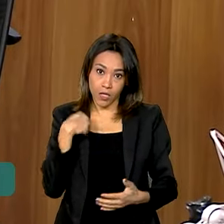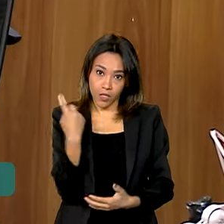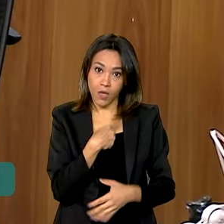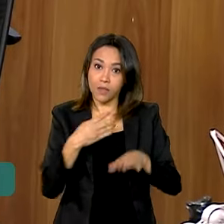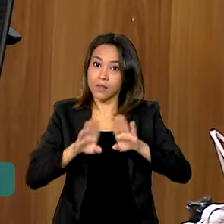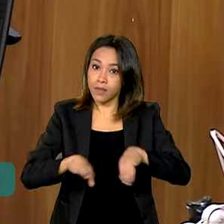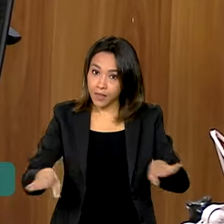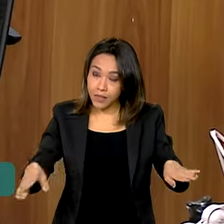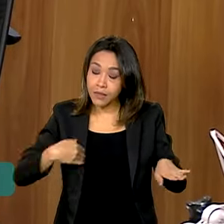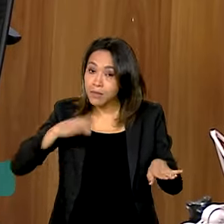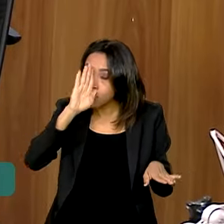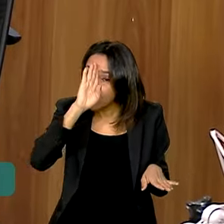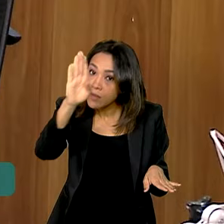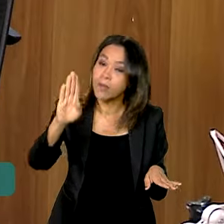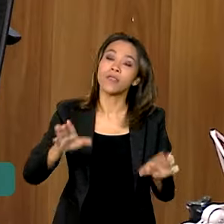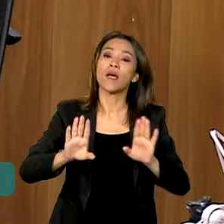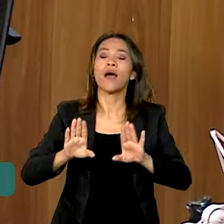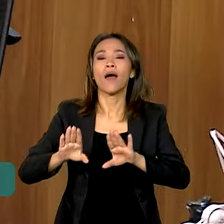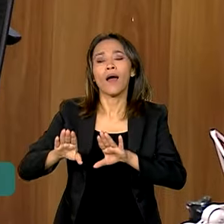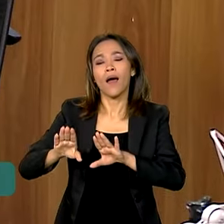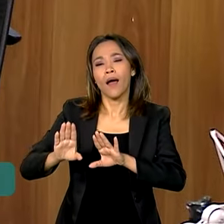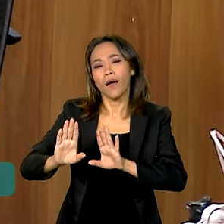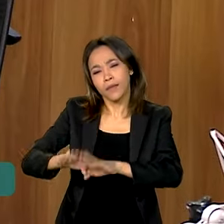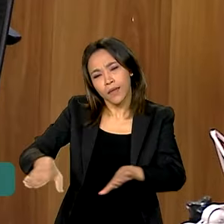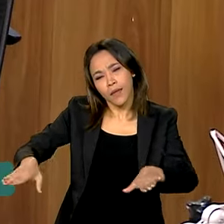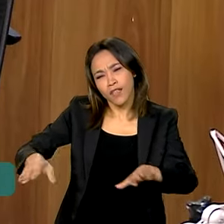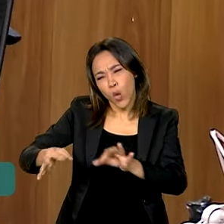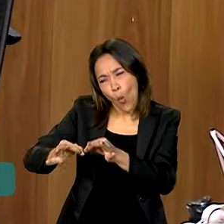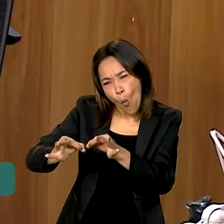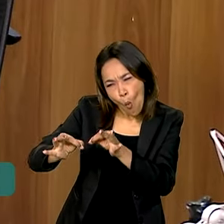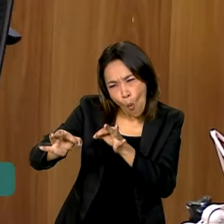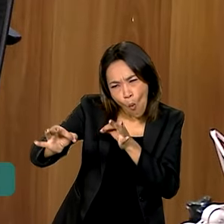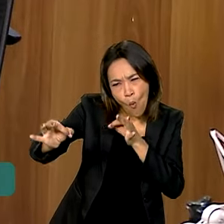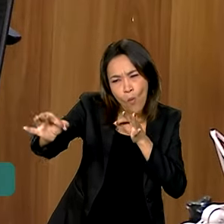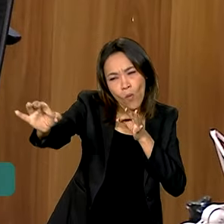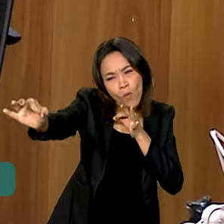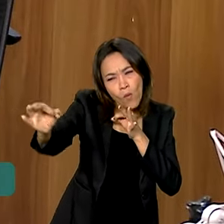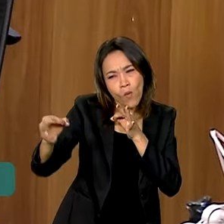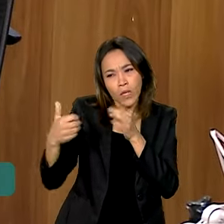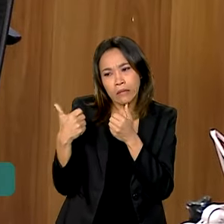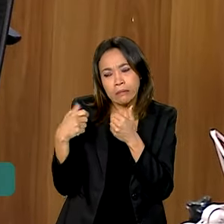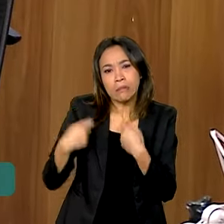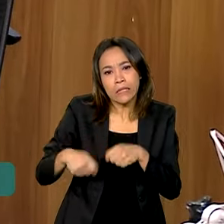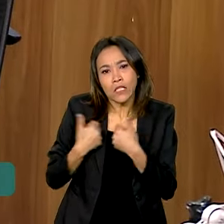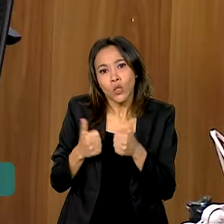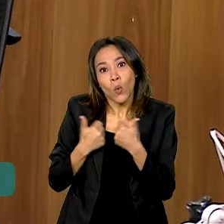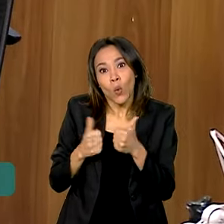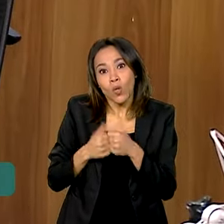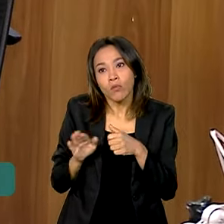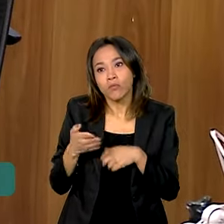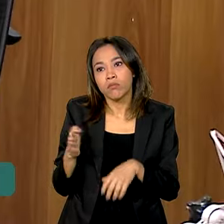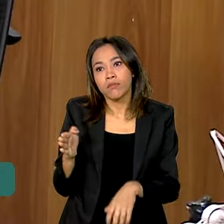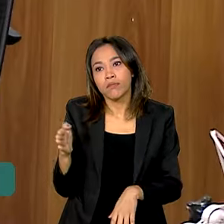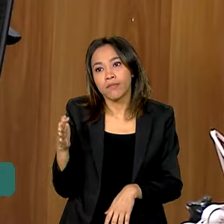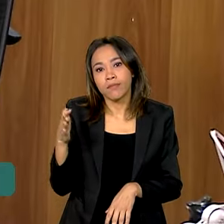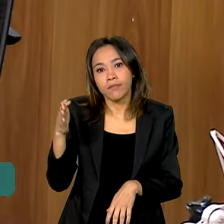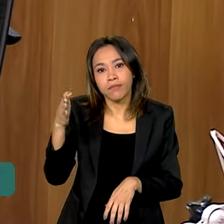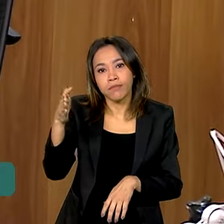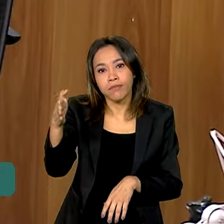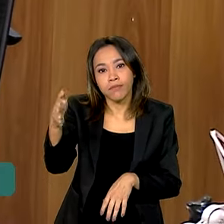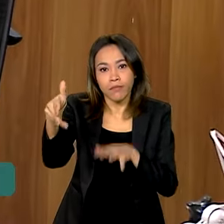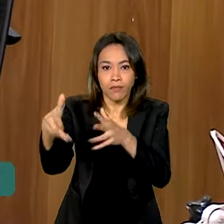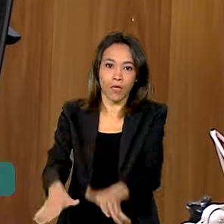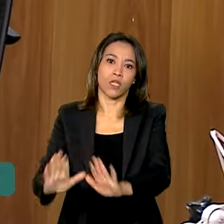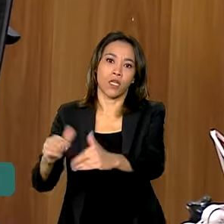especialmente as crianças dos locais mais remotos, das zonas rurais, precisam do ônibus para chegar às escolas. E nós estamos